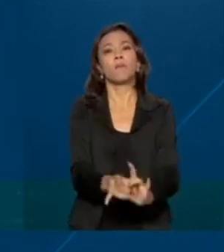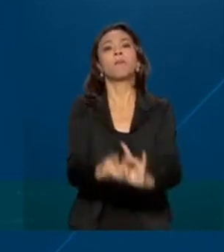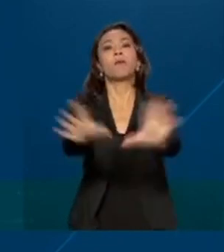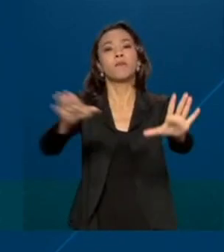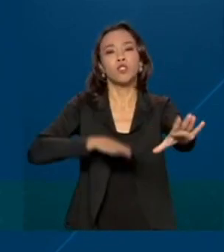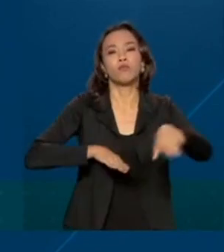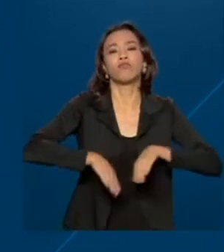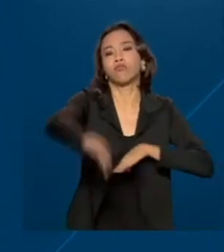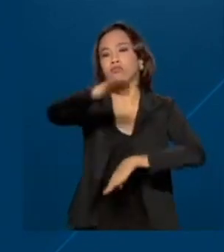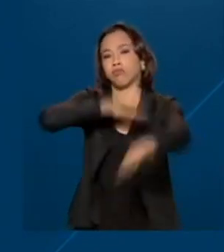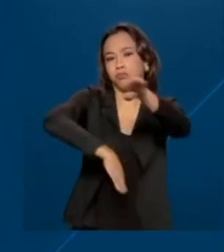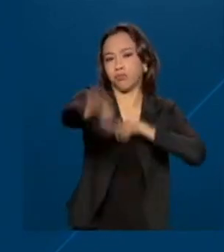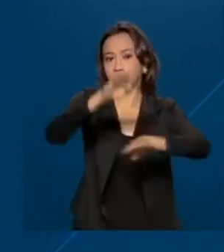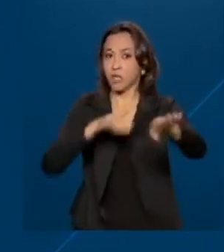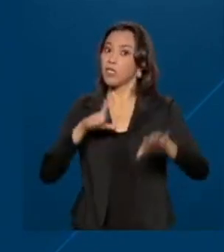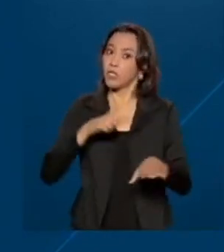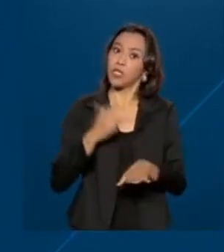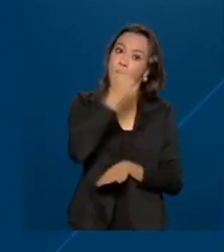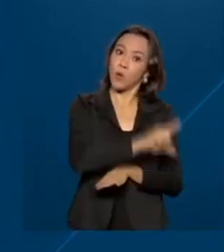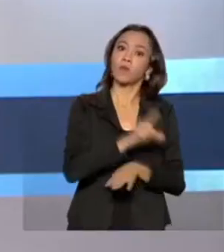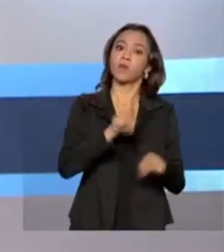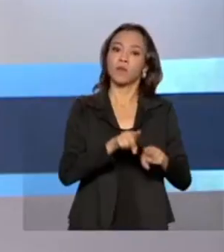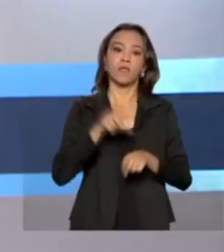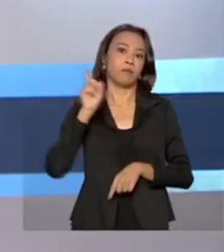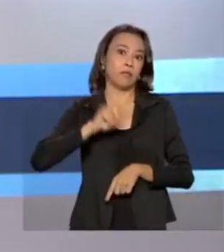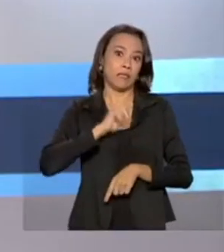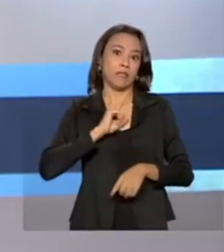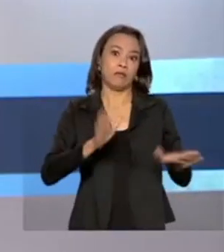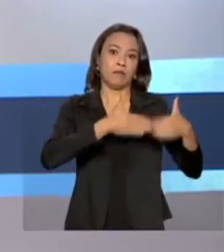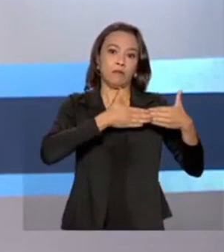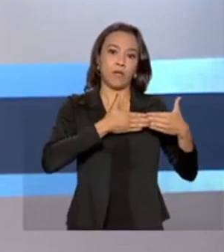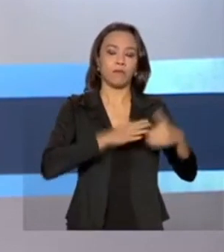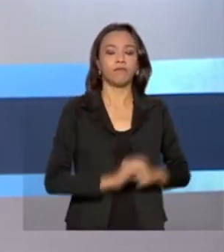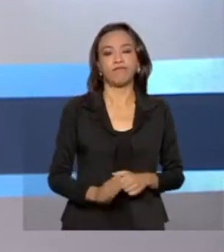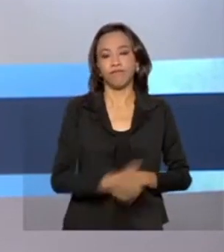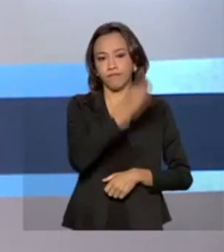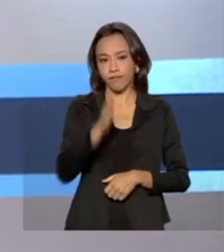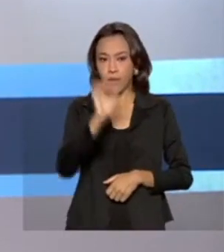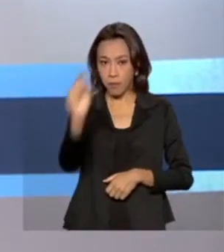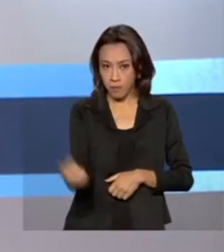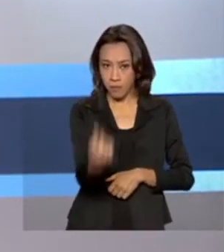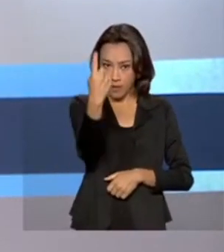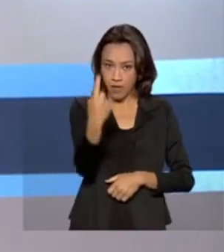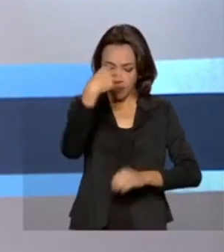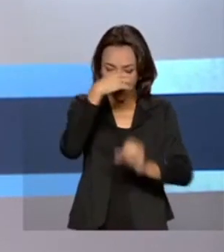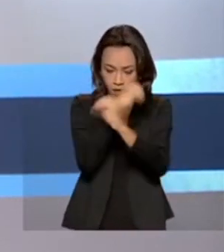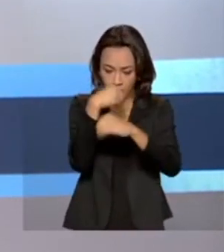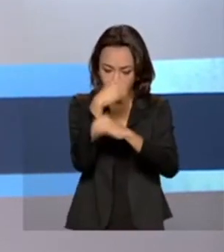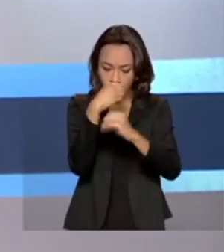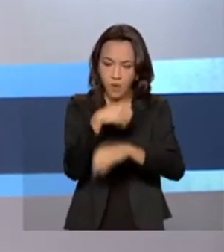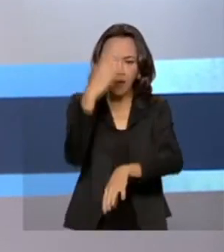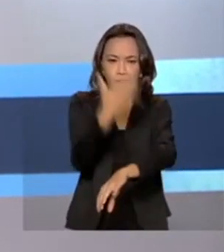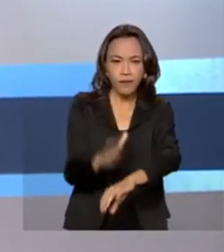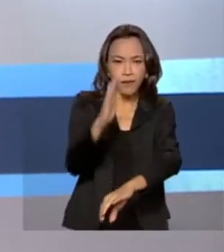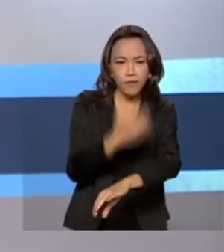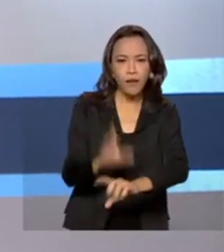duas ocorrências de interdição em Minas Gerais. O primeiro laboratório privado para ensaios de baterias de